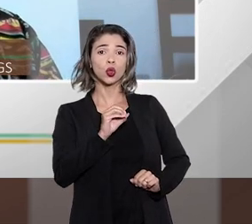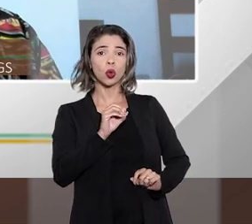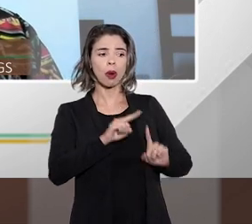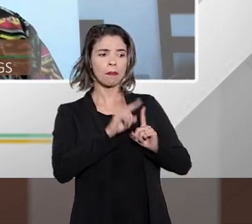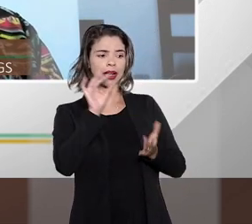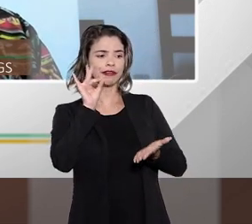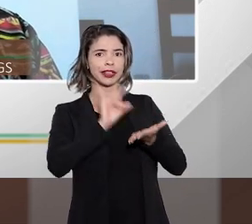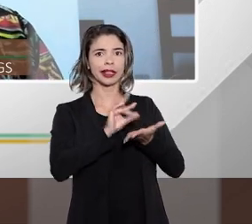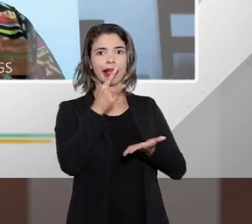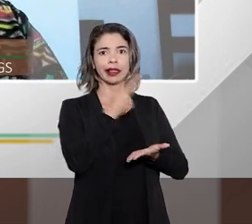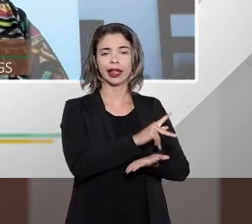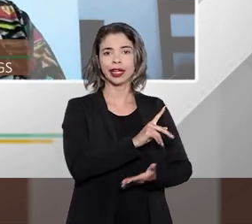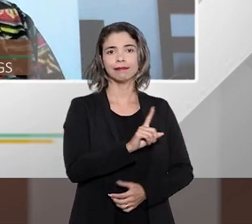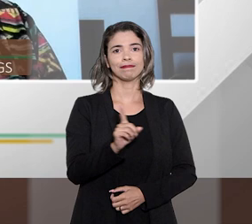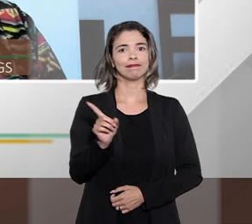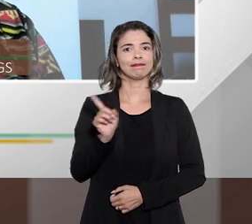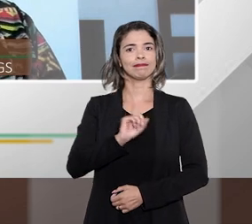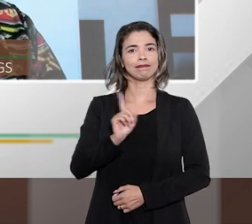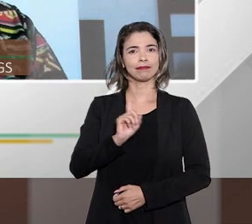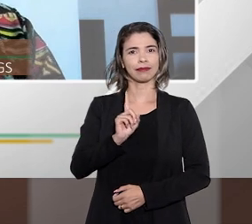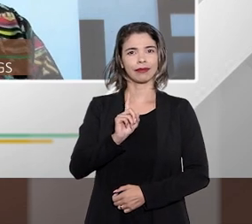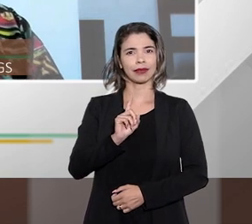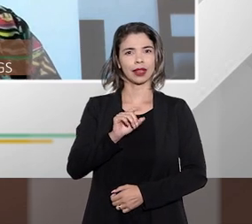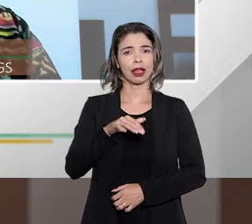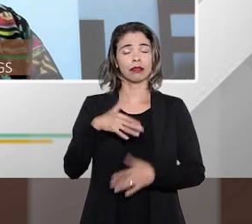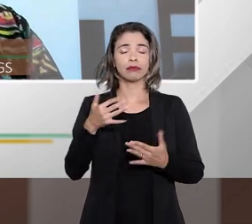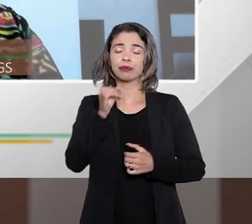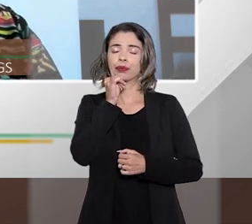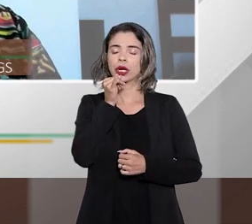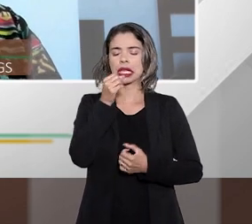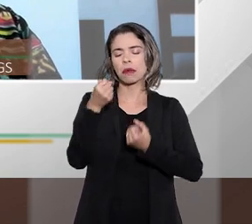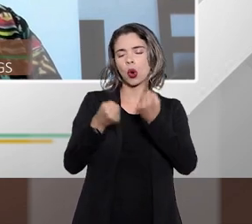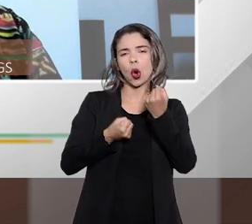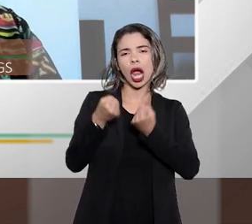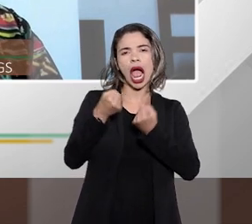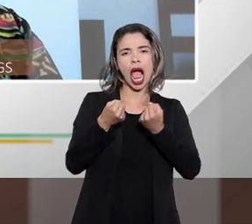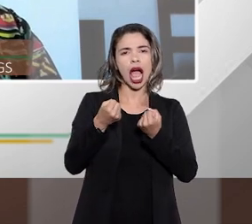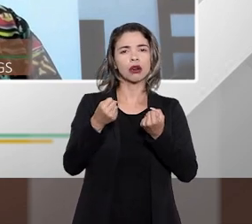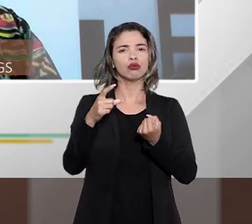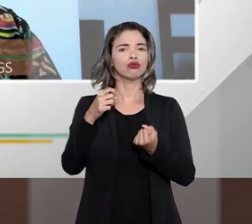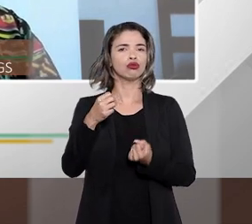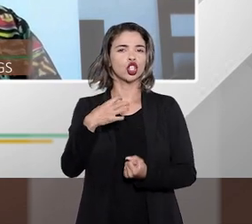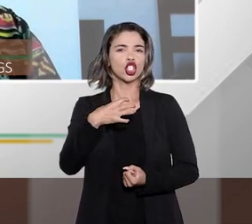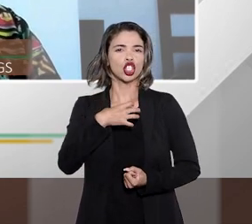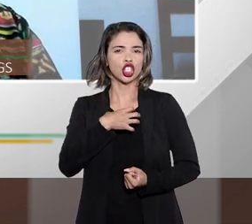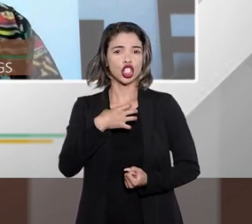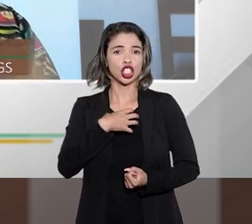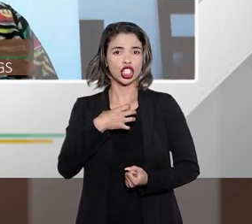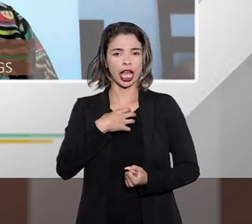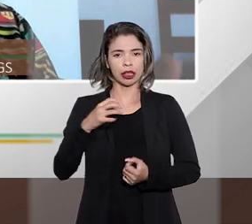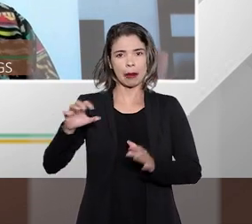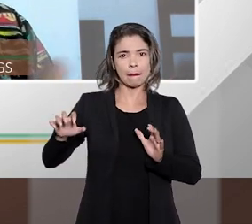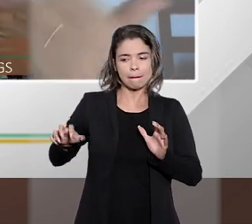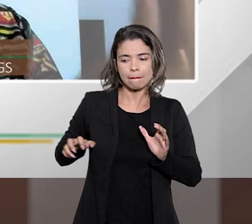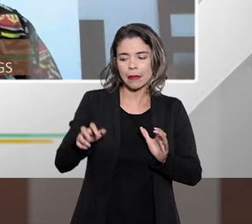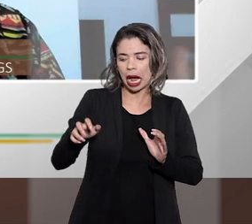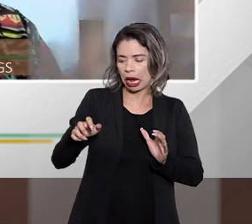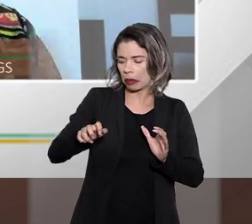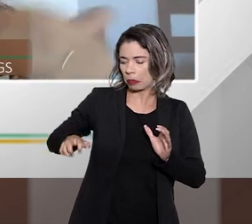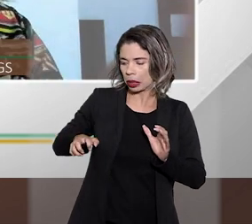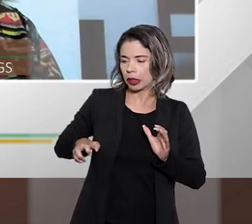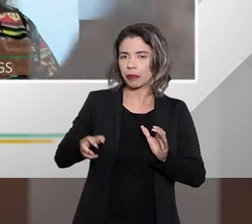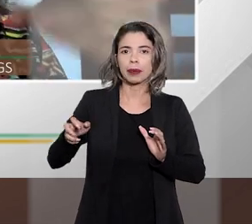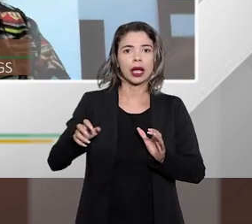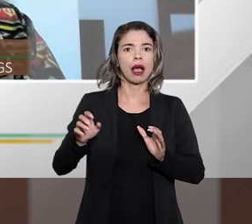não é. Ou um carro com aquela maneira de trocar as marchas, automático, é de alto valor ou é